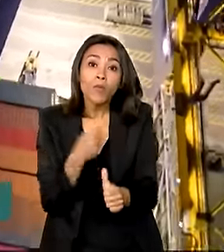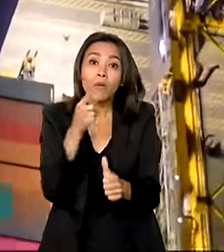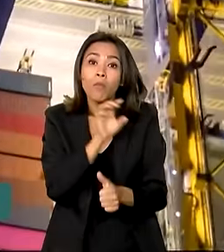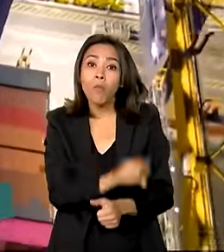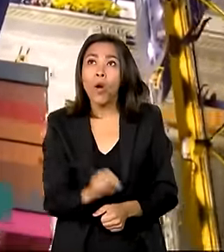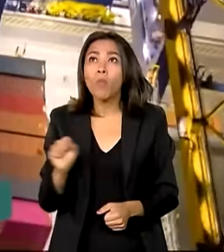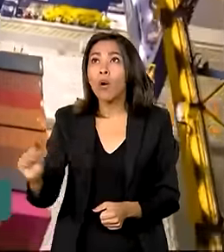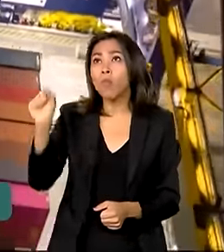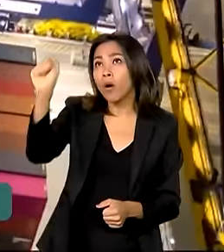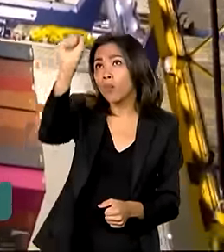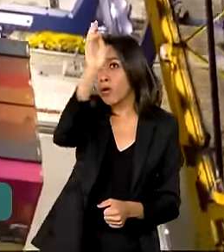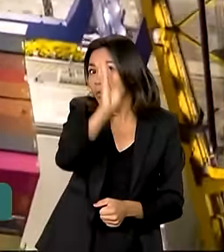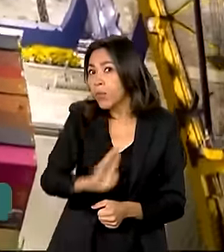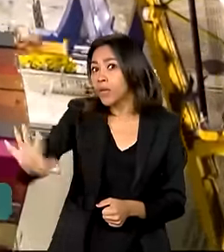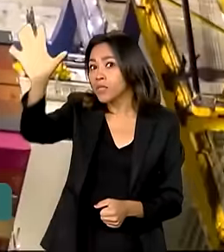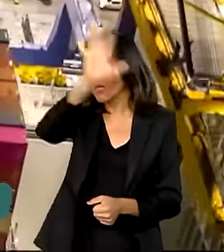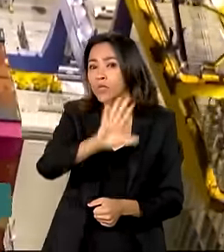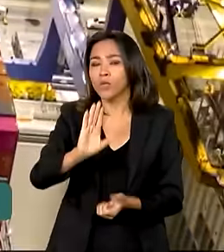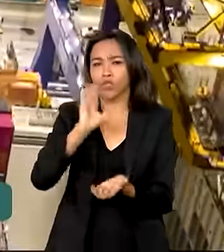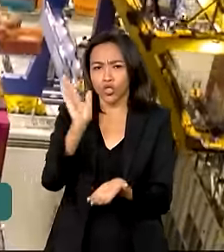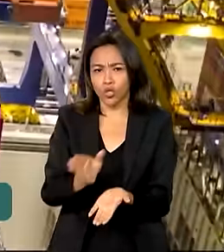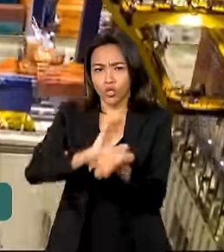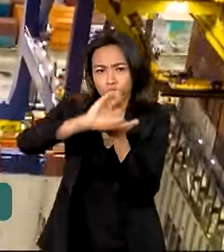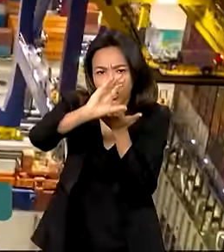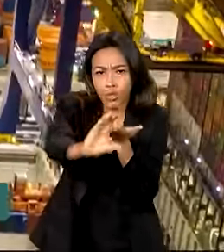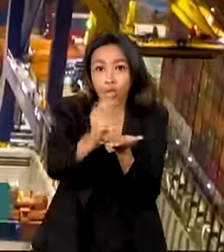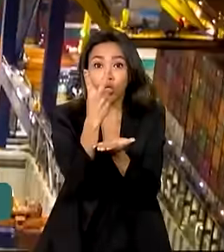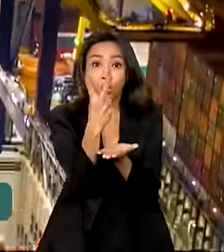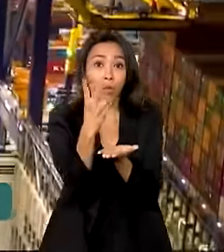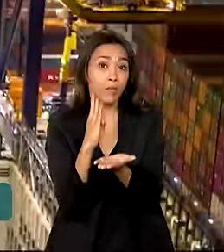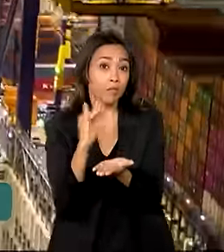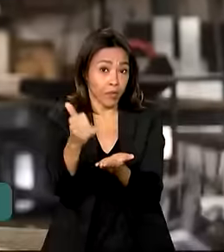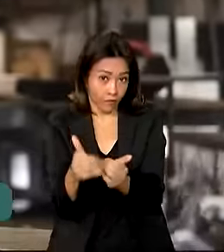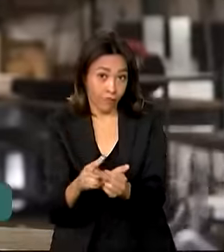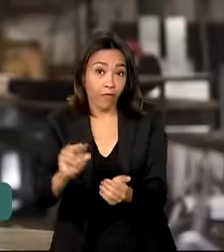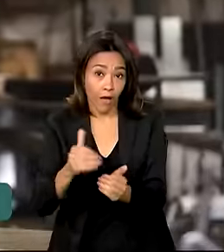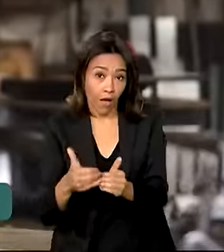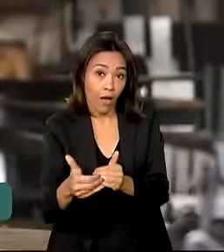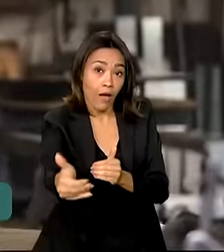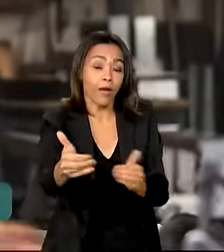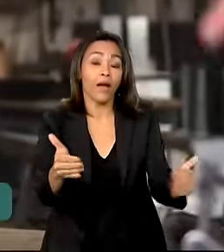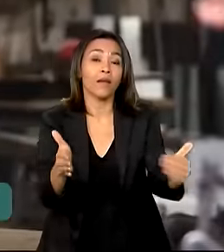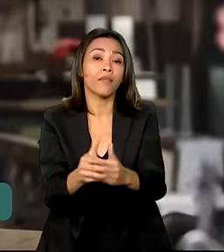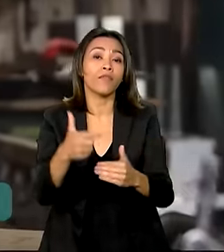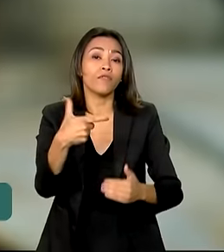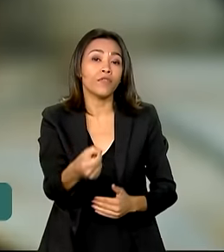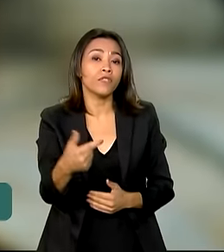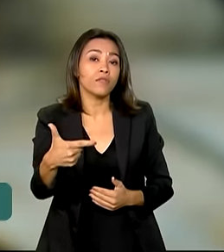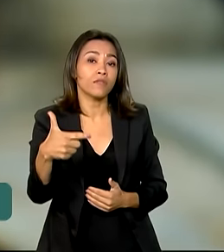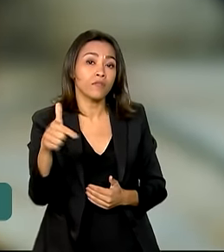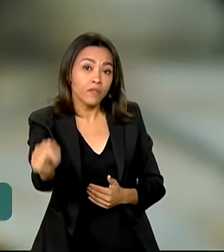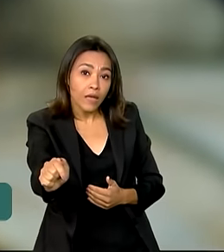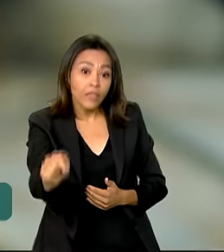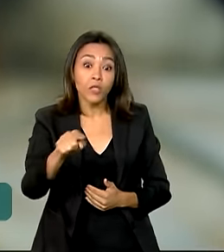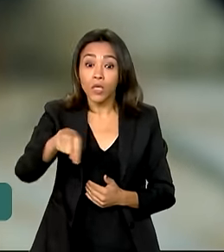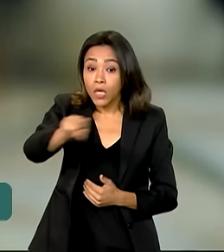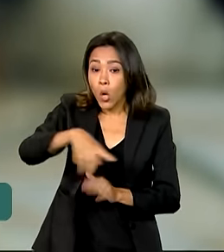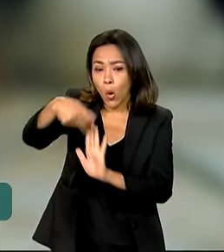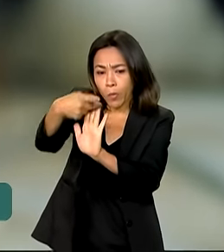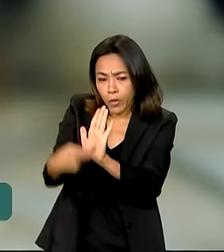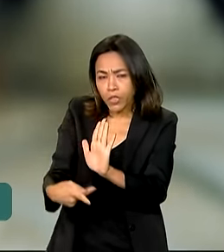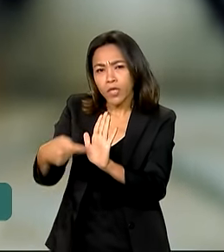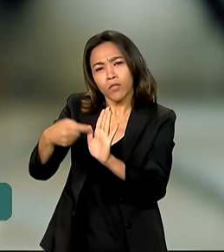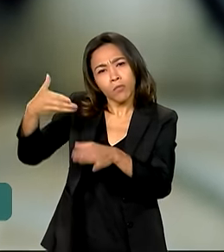país. Serão investidos R$ 2 bilhões até 2027 para o projeto de engajamento